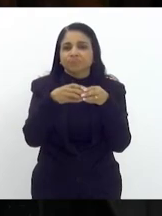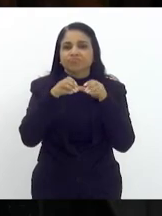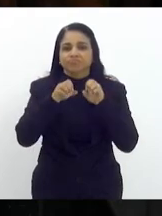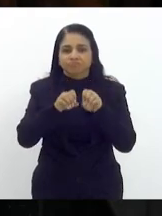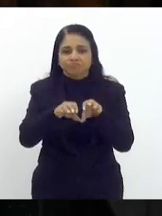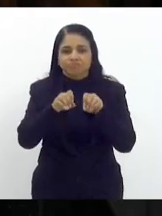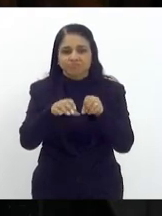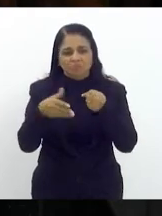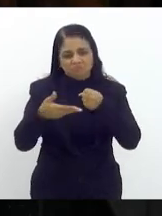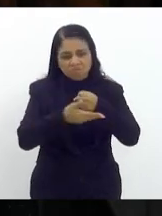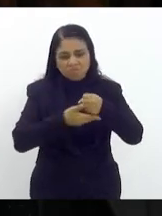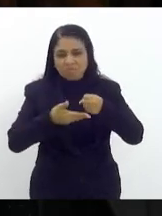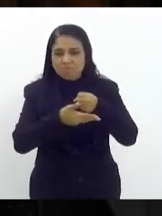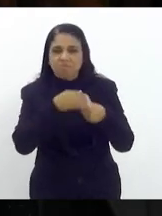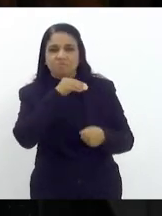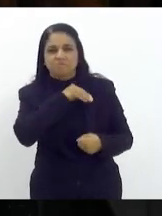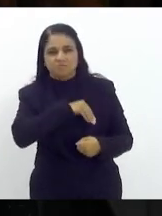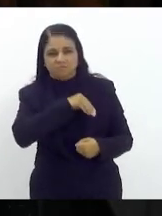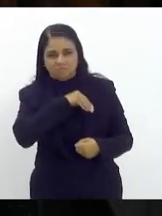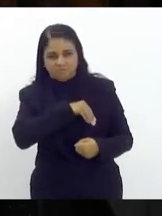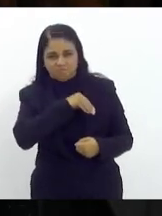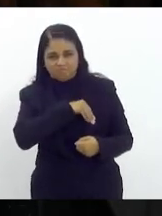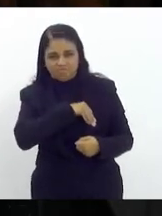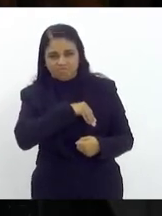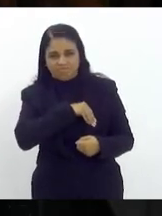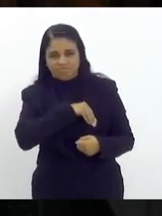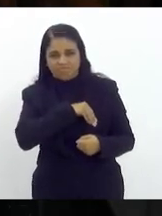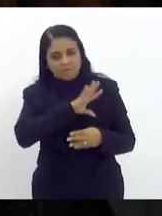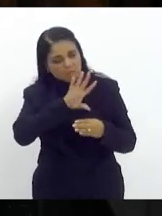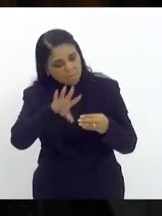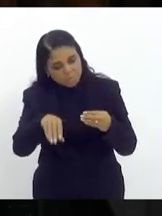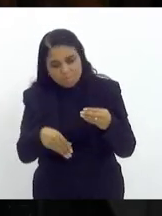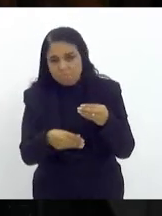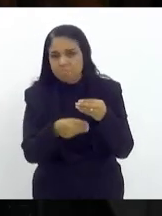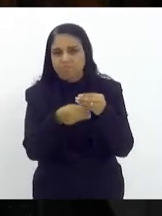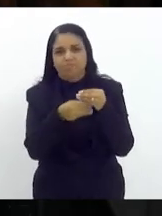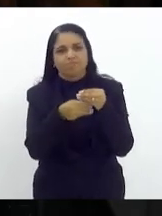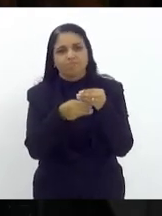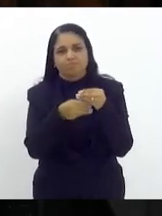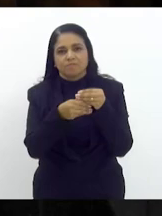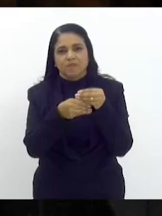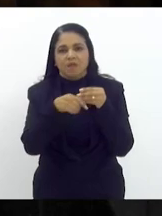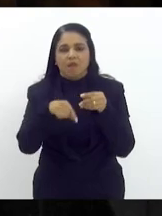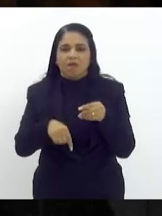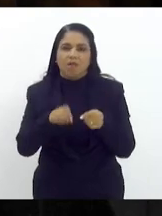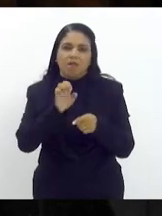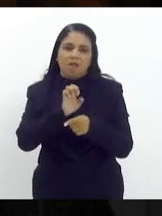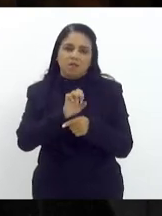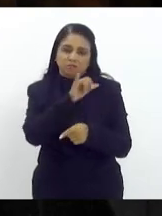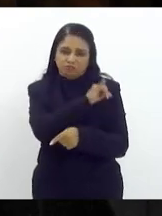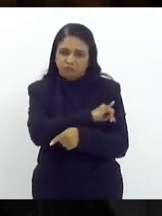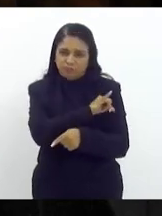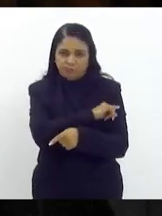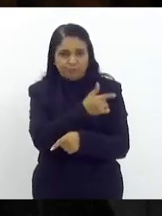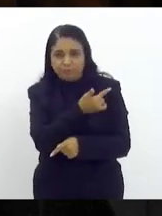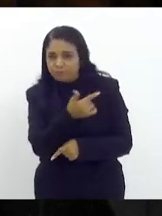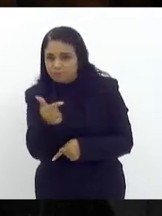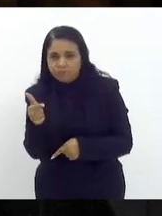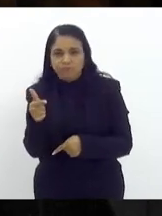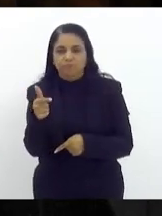nacional da educação que não vem sendo implementado no Rio de Janeiro a necessidade